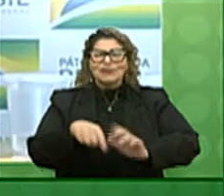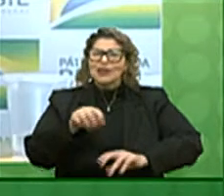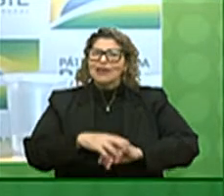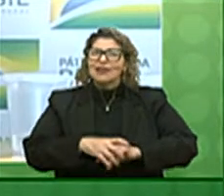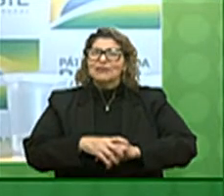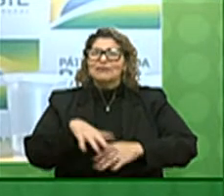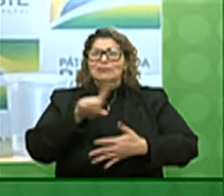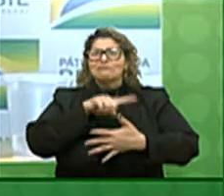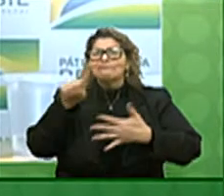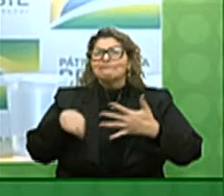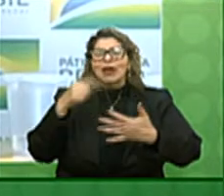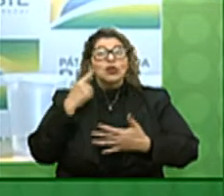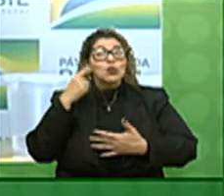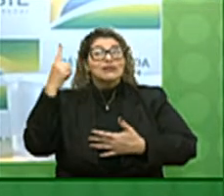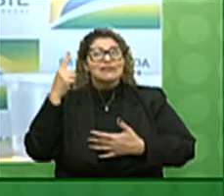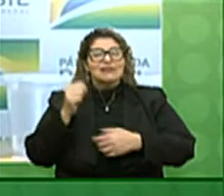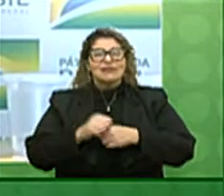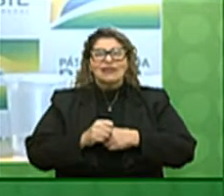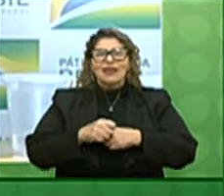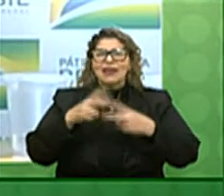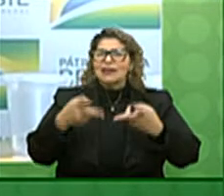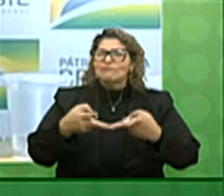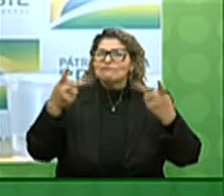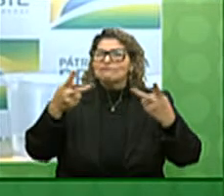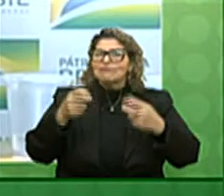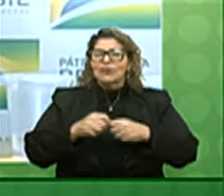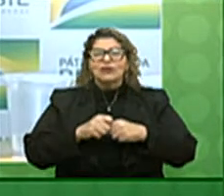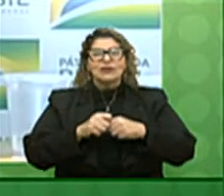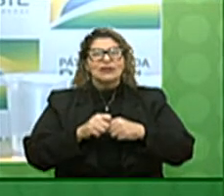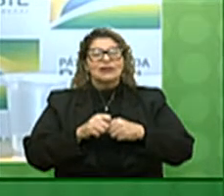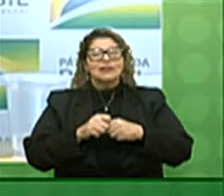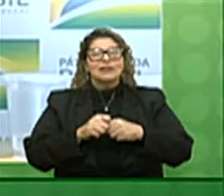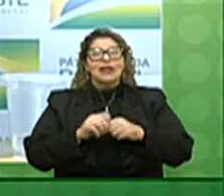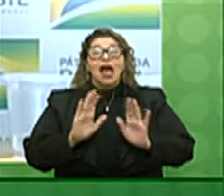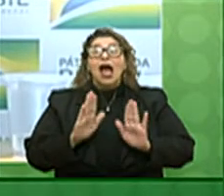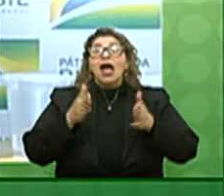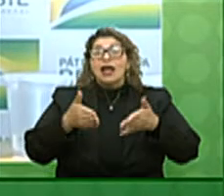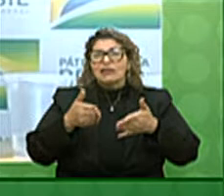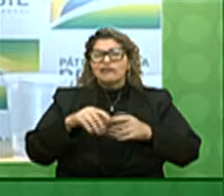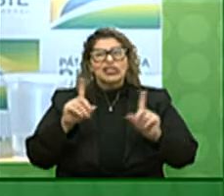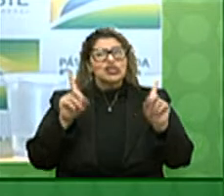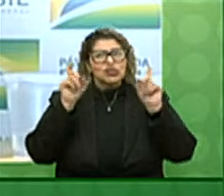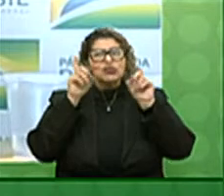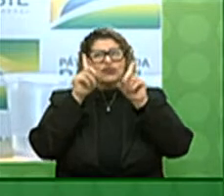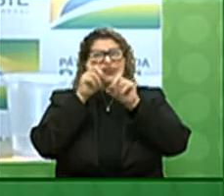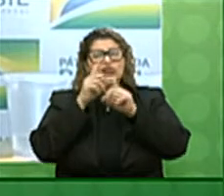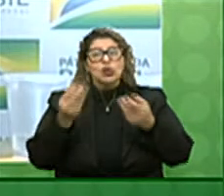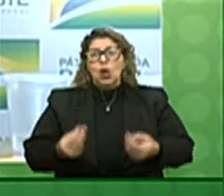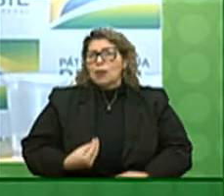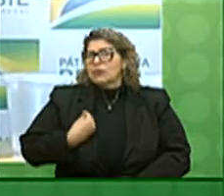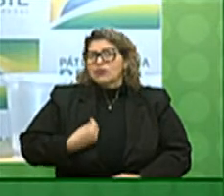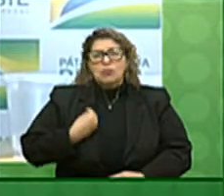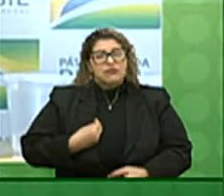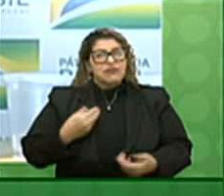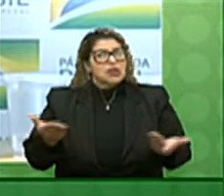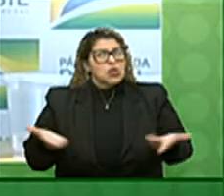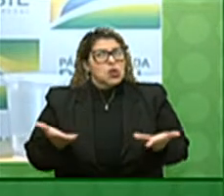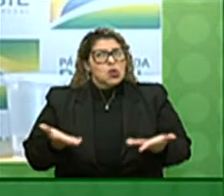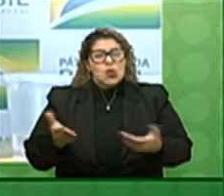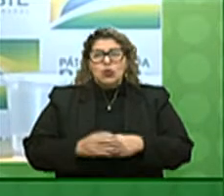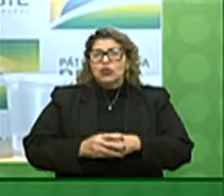coisas das nossas ideias, das nossas visões em relação a essa difícil conjuntura que estamos vivendo,